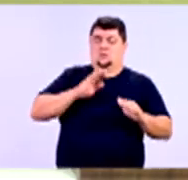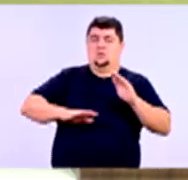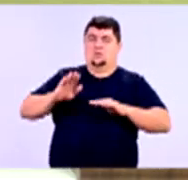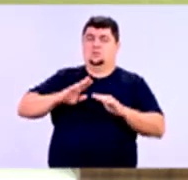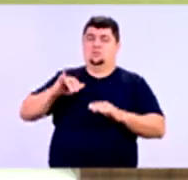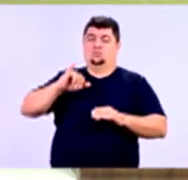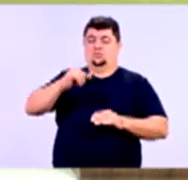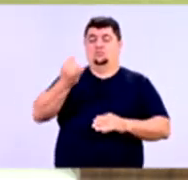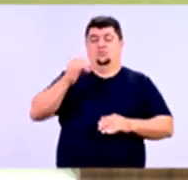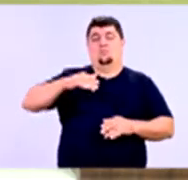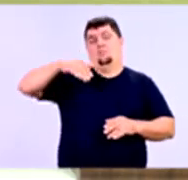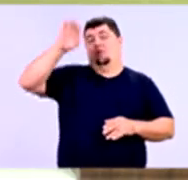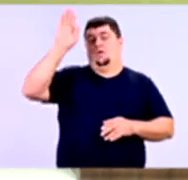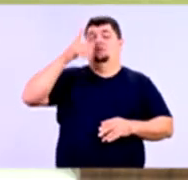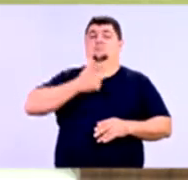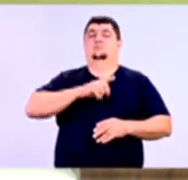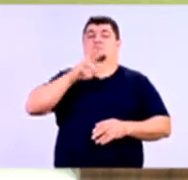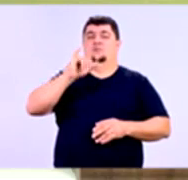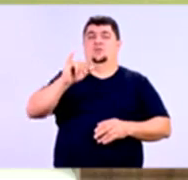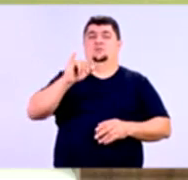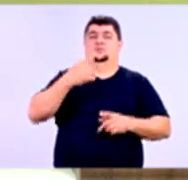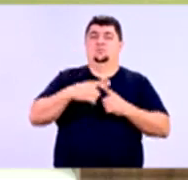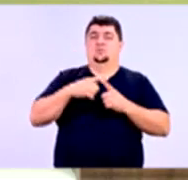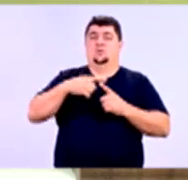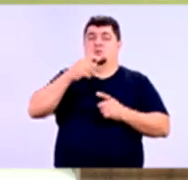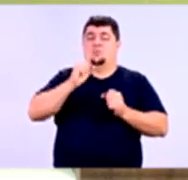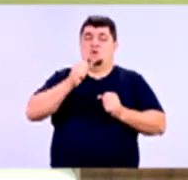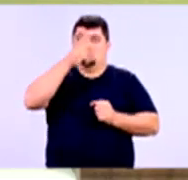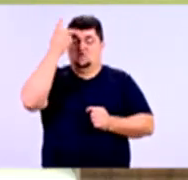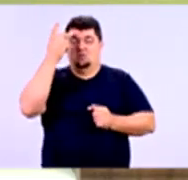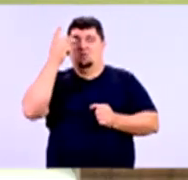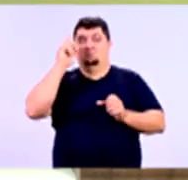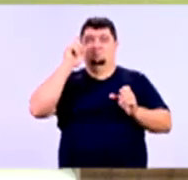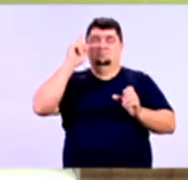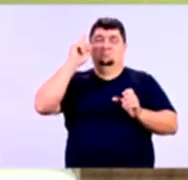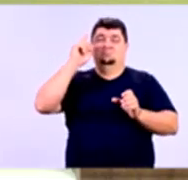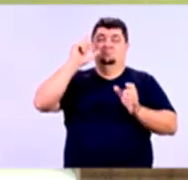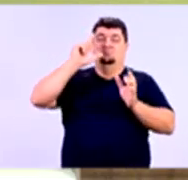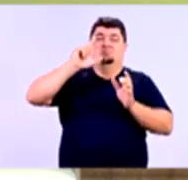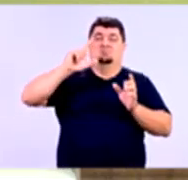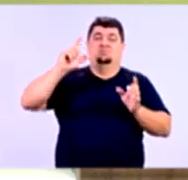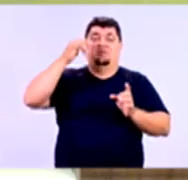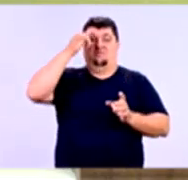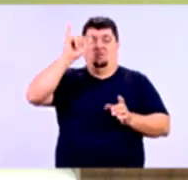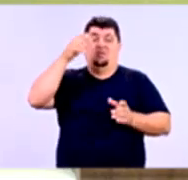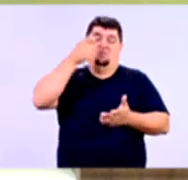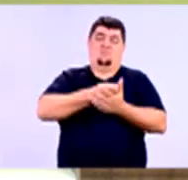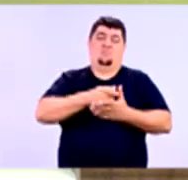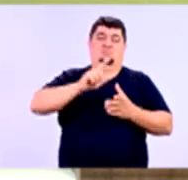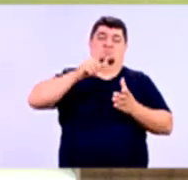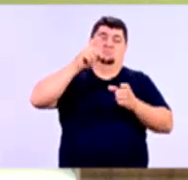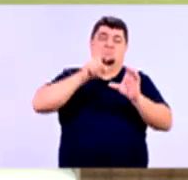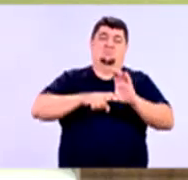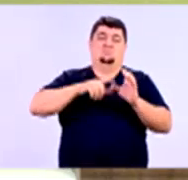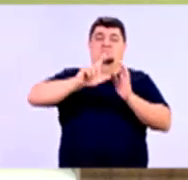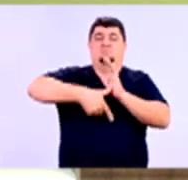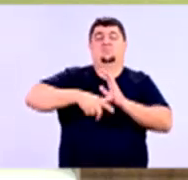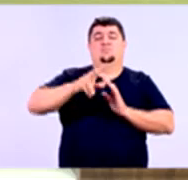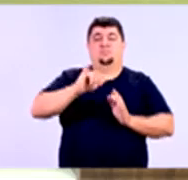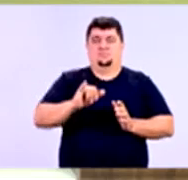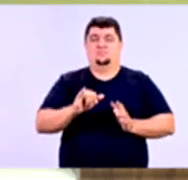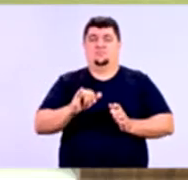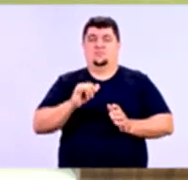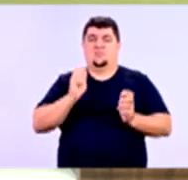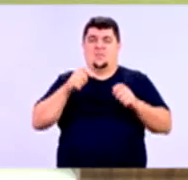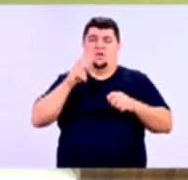pagar mais caro por esse produto que, no nosso exemplo, é o crédito. Então, a gente consegue